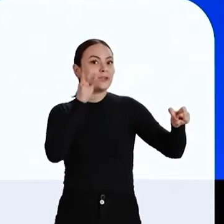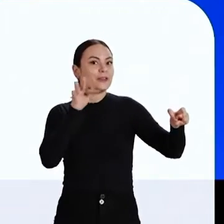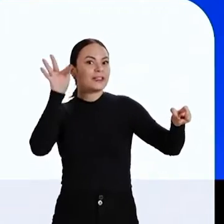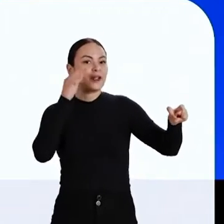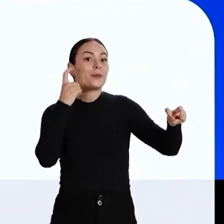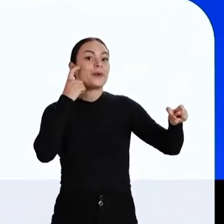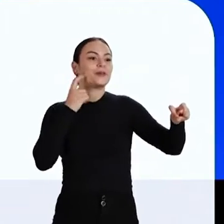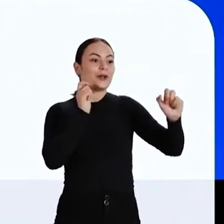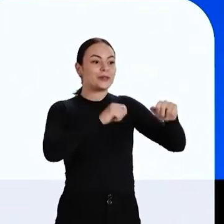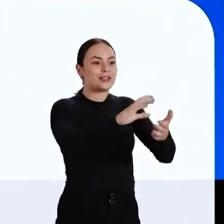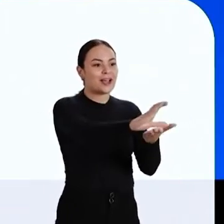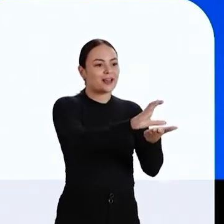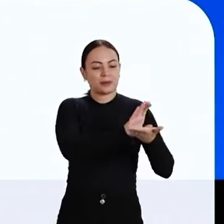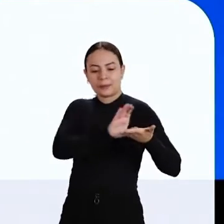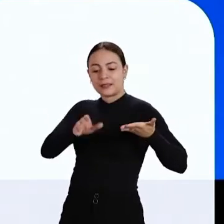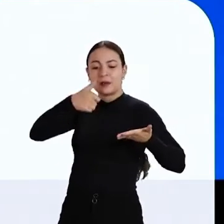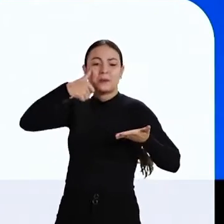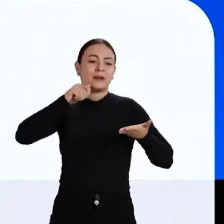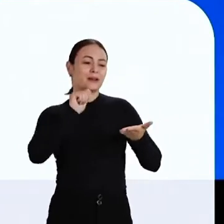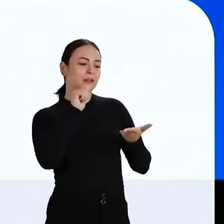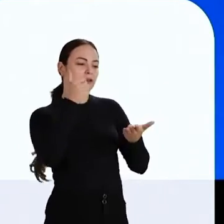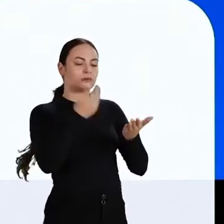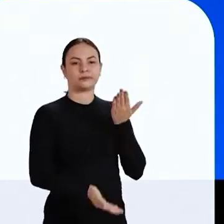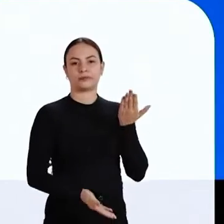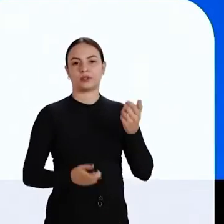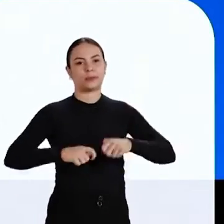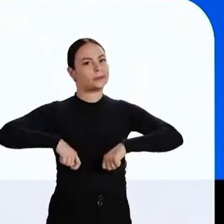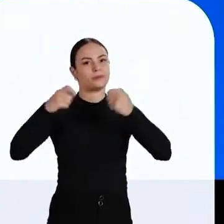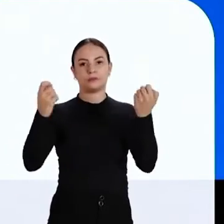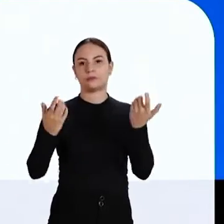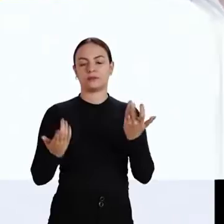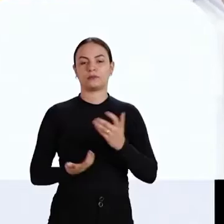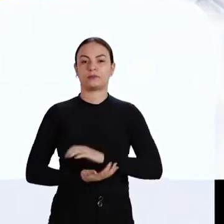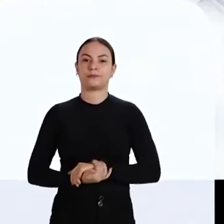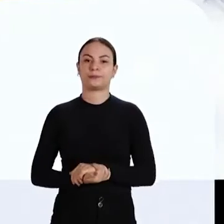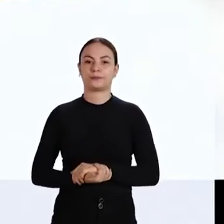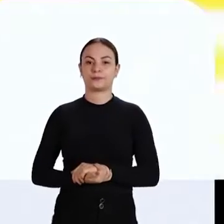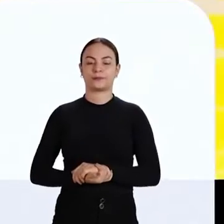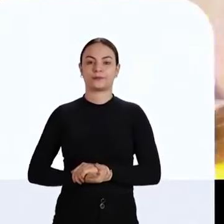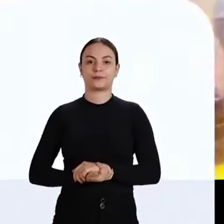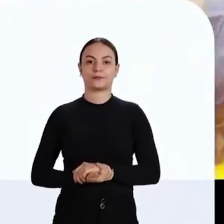conseguiam as verbas e o governador desperdiçava. Um absurdo!